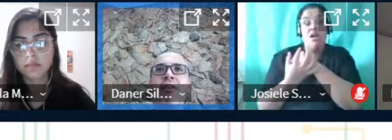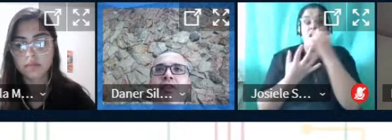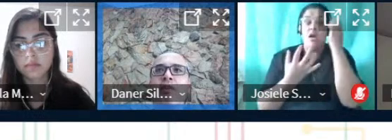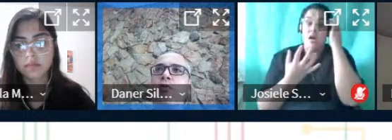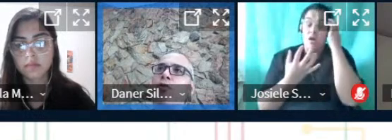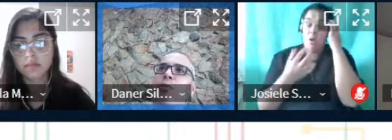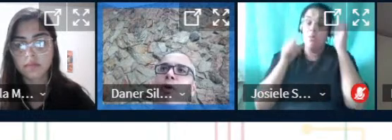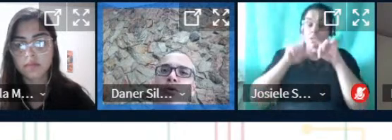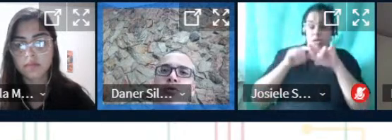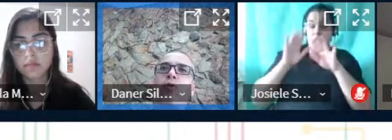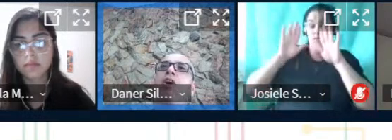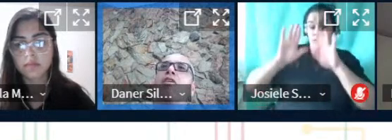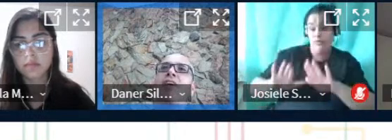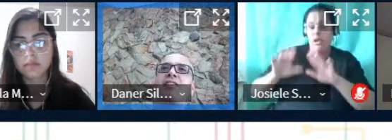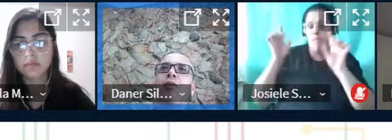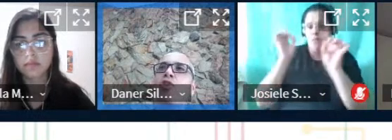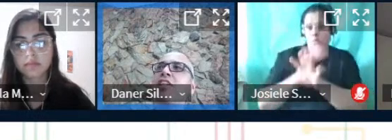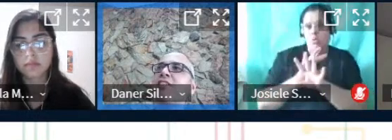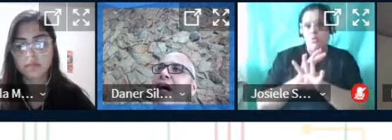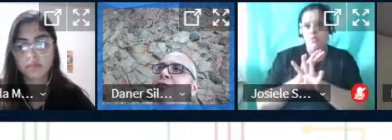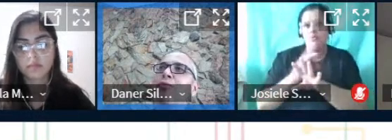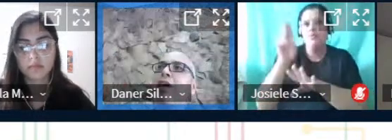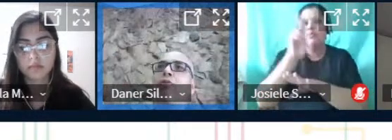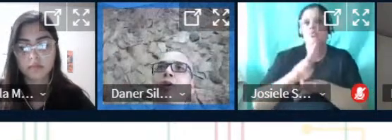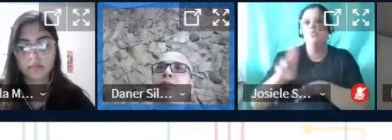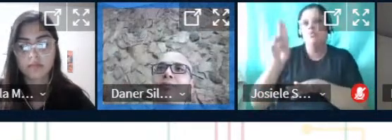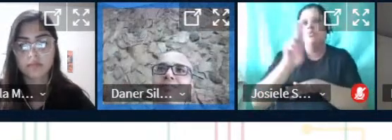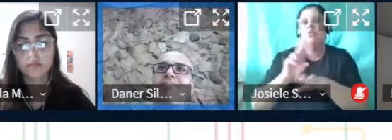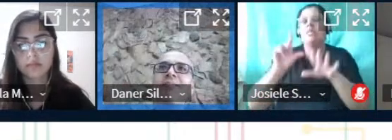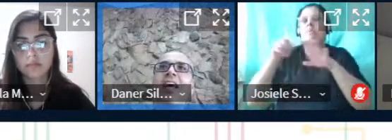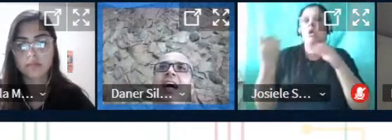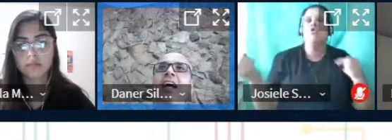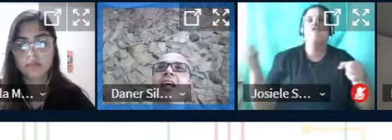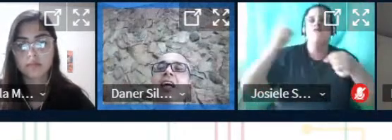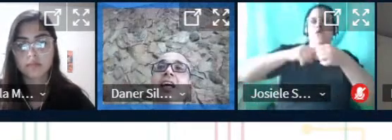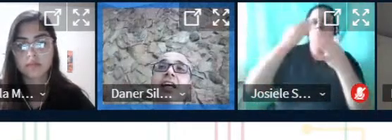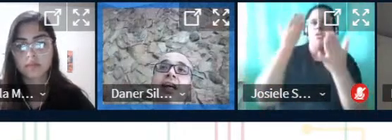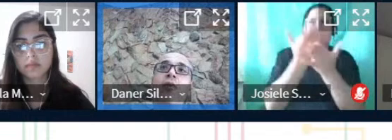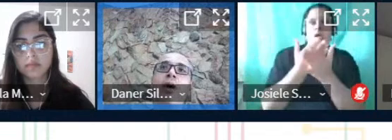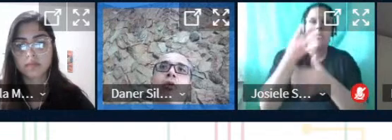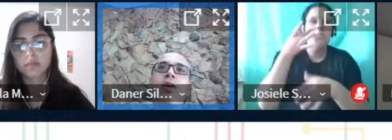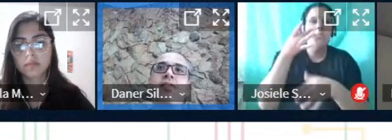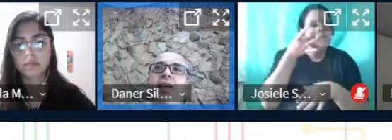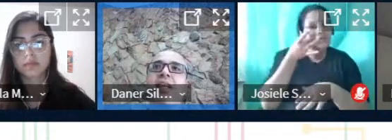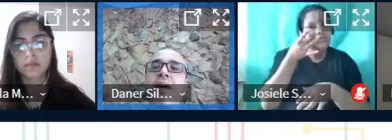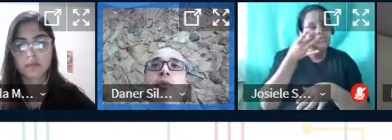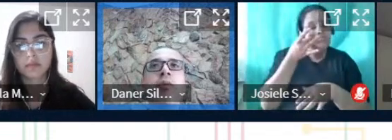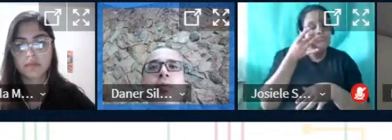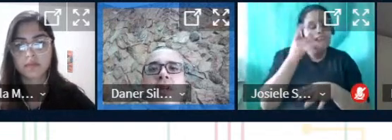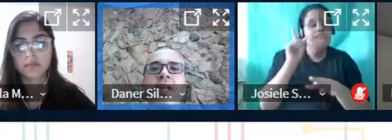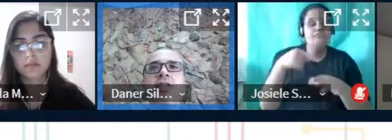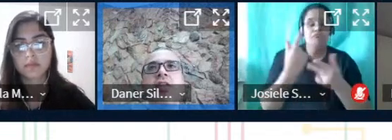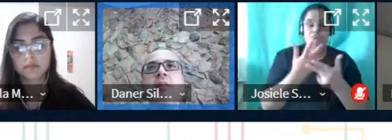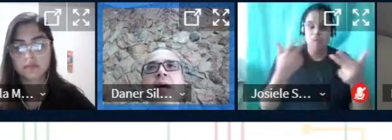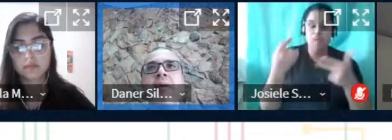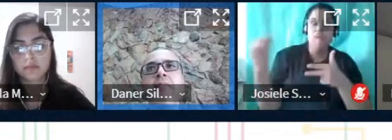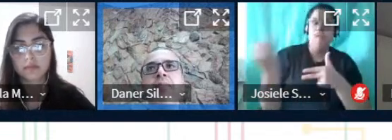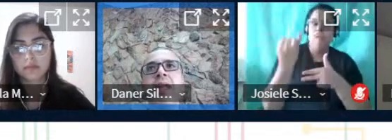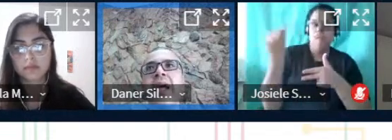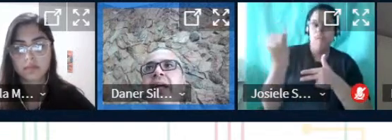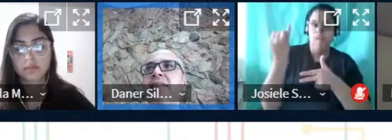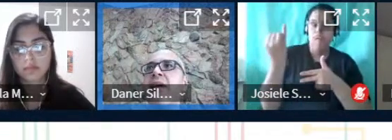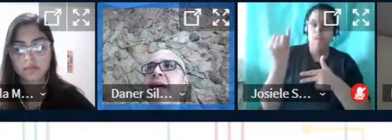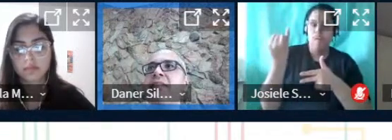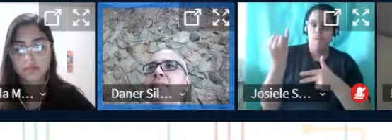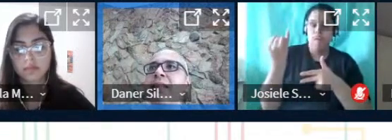material que tá ficando todo pronto vai ser utilizado no retorno né e uma coisa que é muito importante também